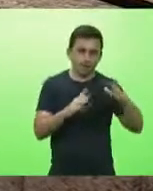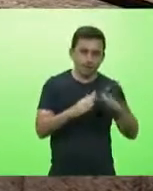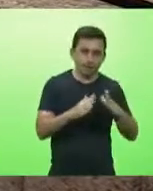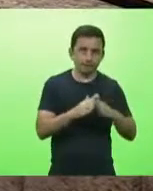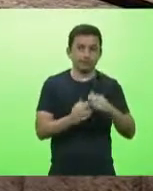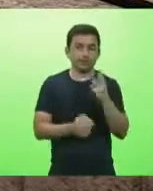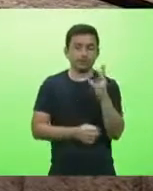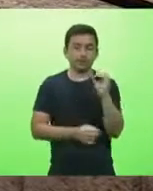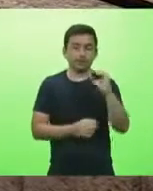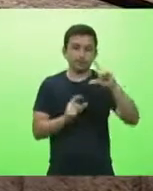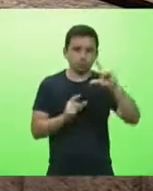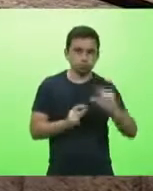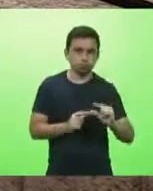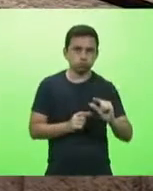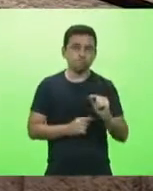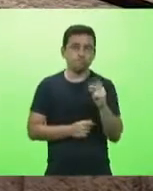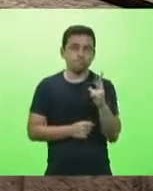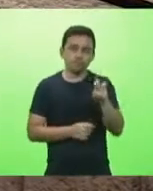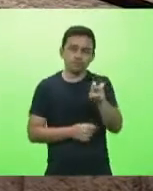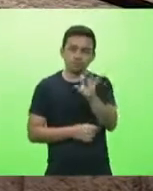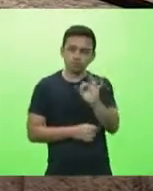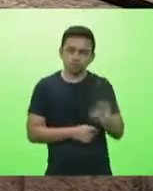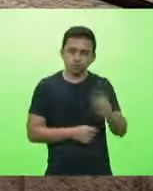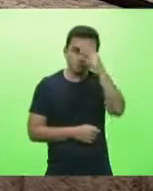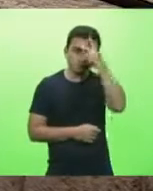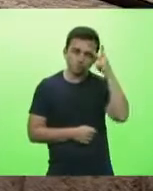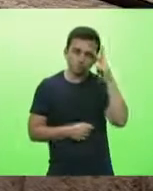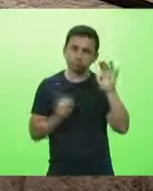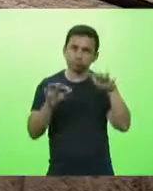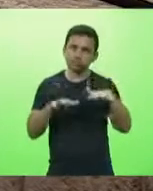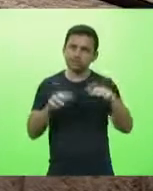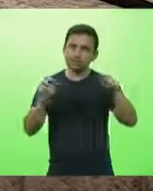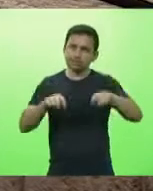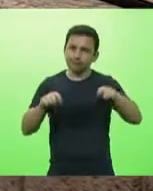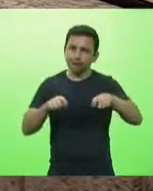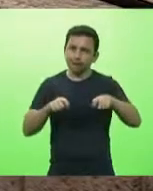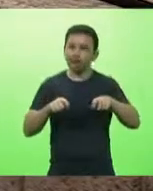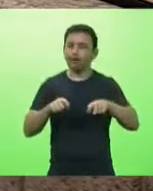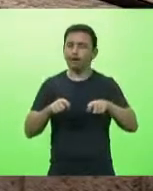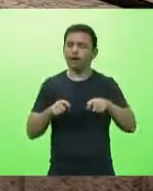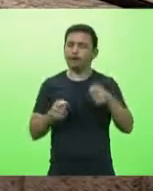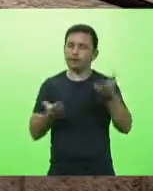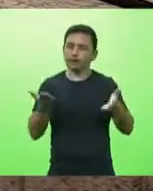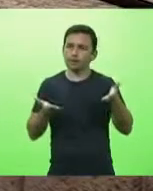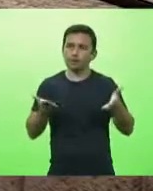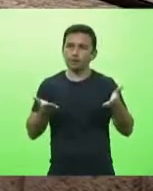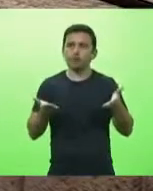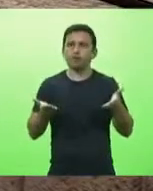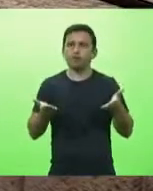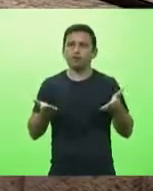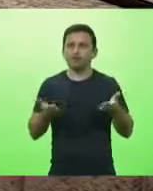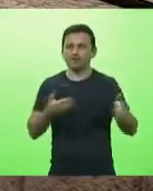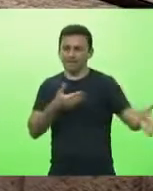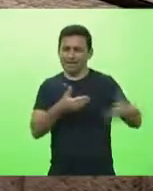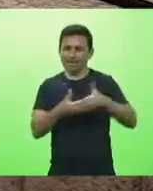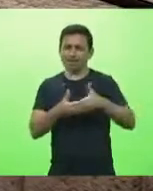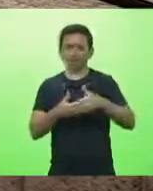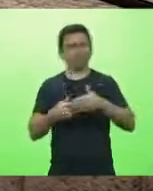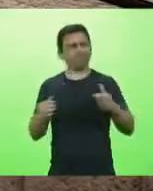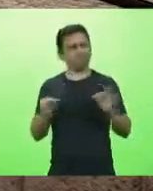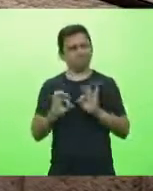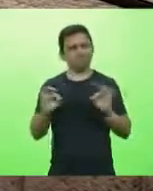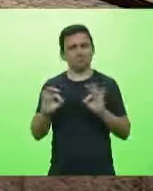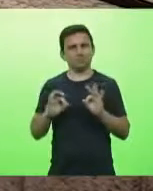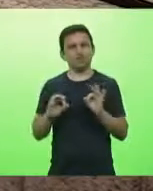baixou para 25% então eu creio que dá para conciliar isso mas que não não se feche que se permita o